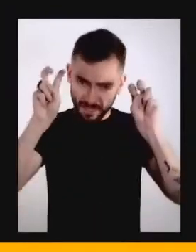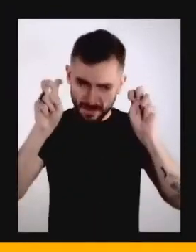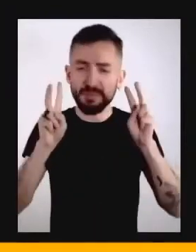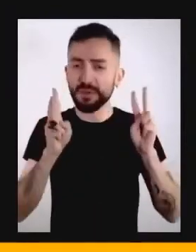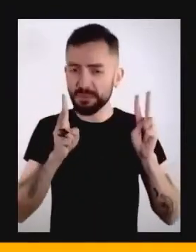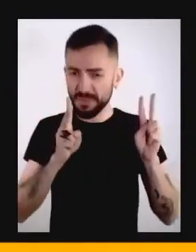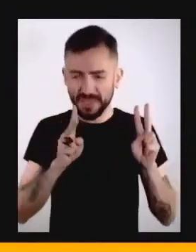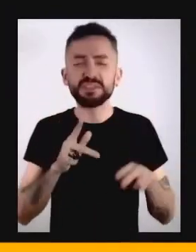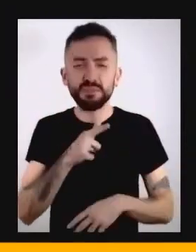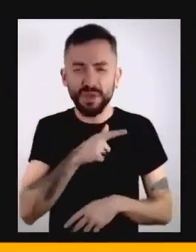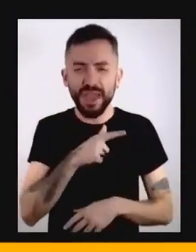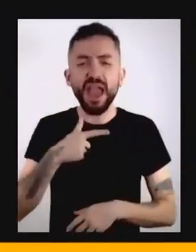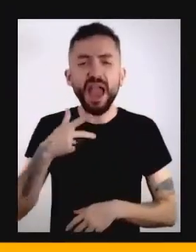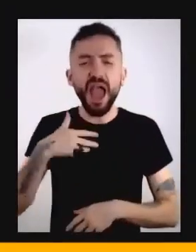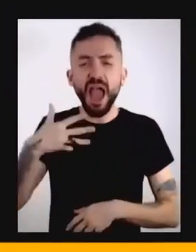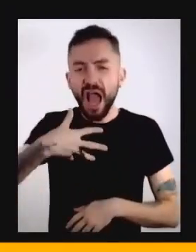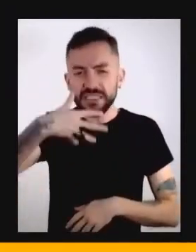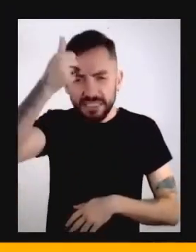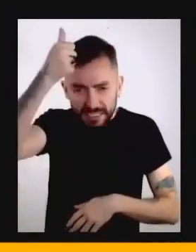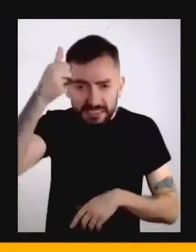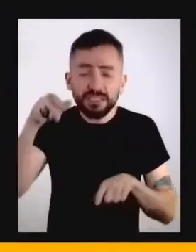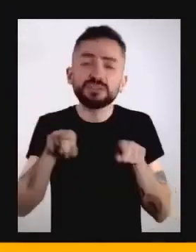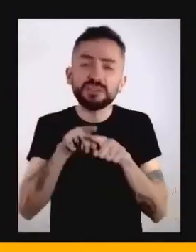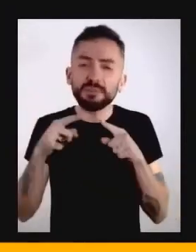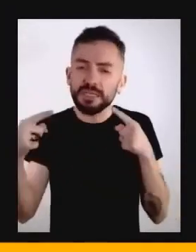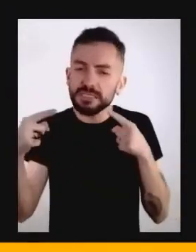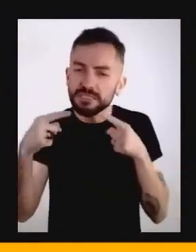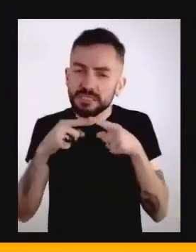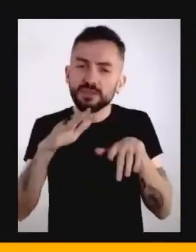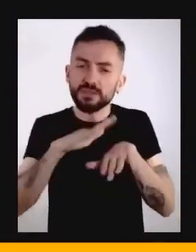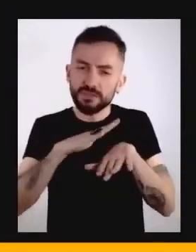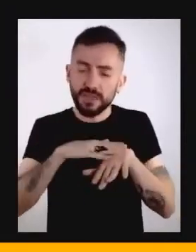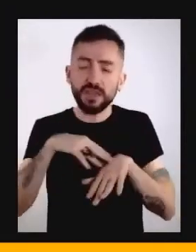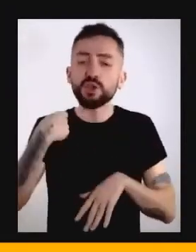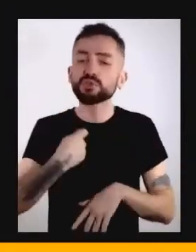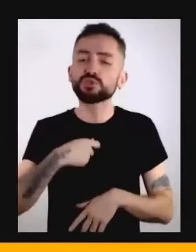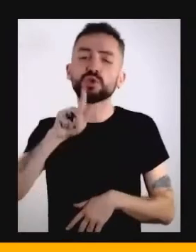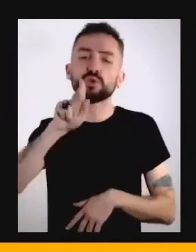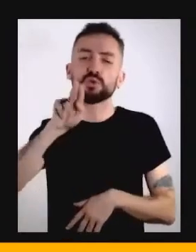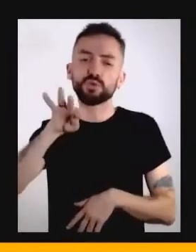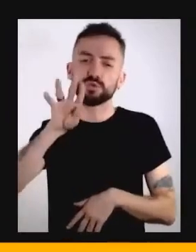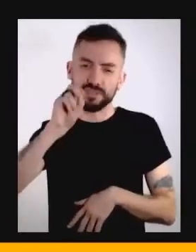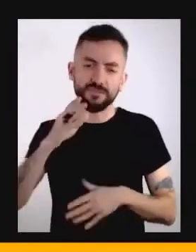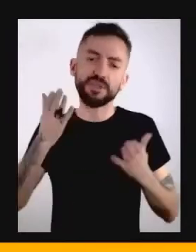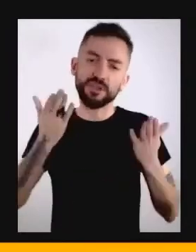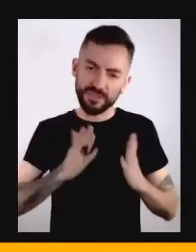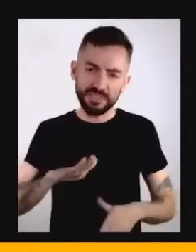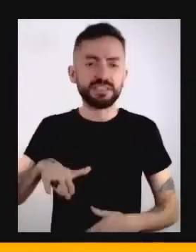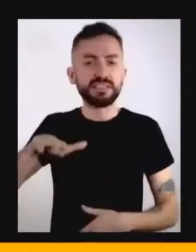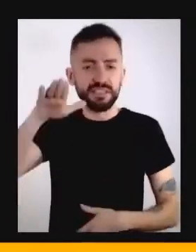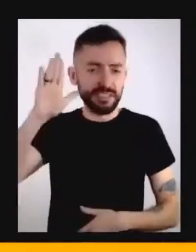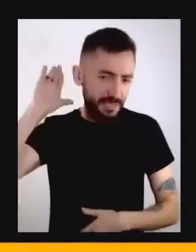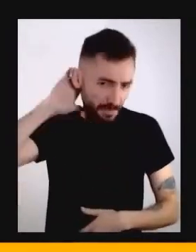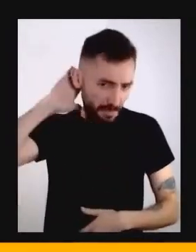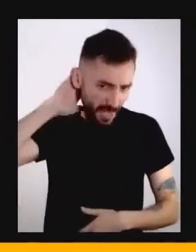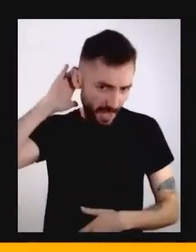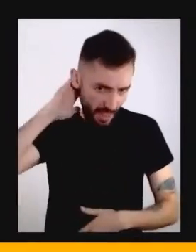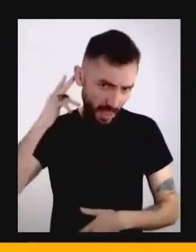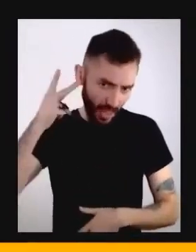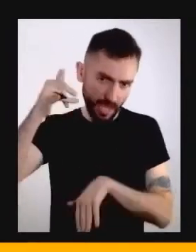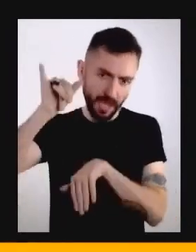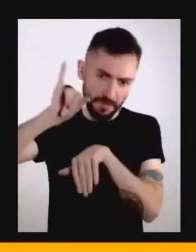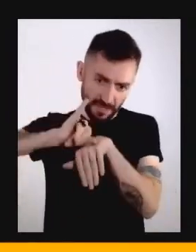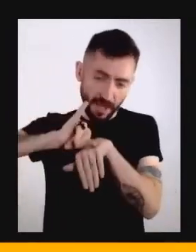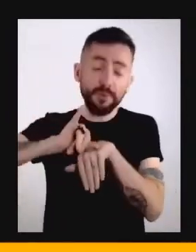aceleração à sincronicidade. Eu sou o Gustavo Nogueira e eu nasci e cresci em Belém do Pará, mas hoje eu estou